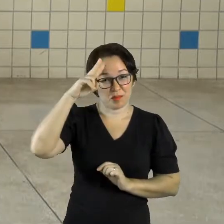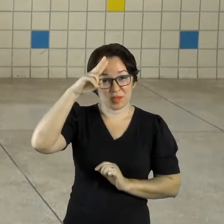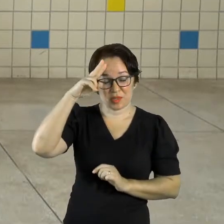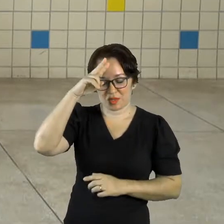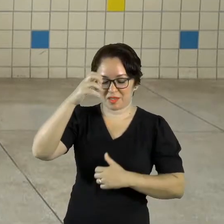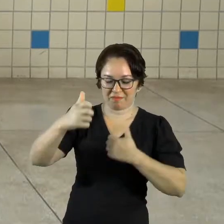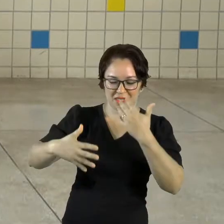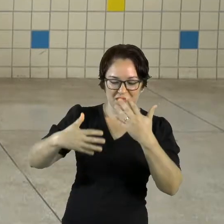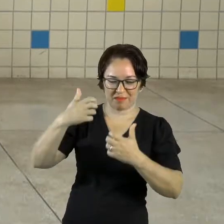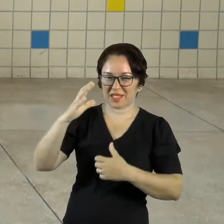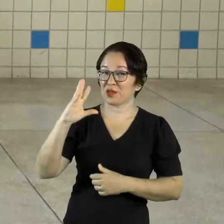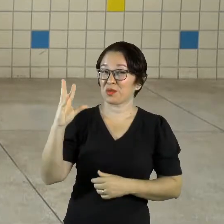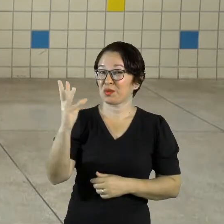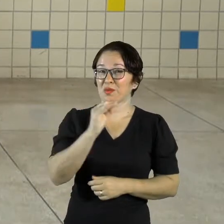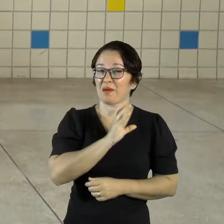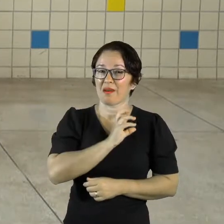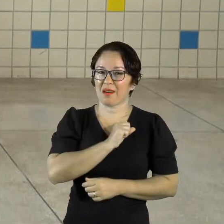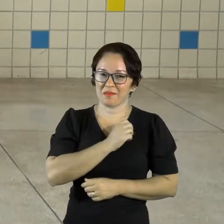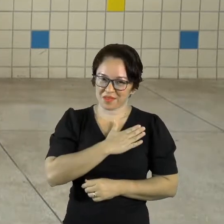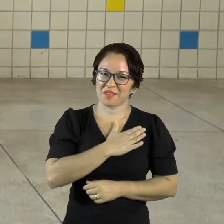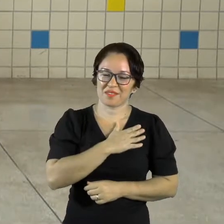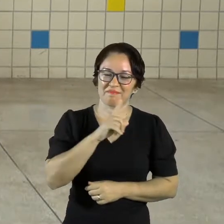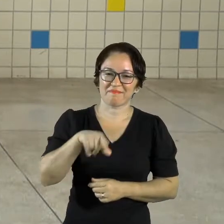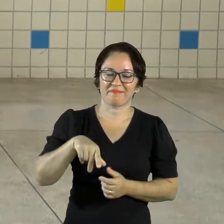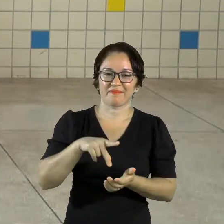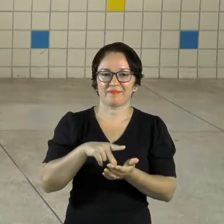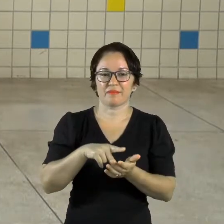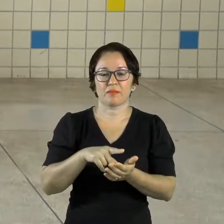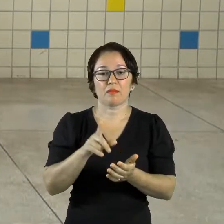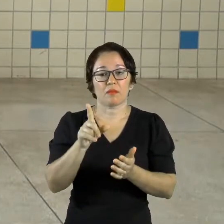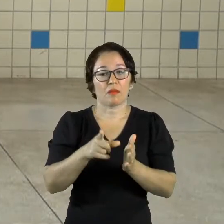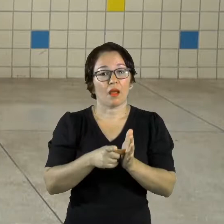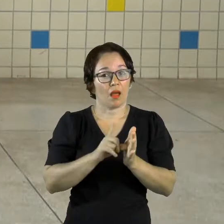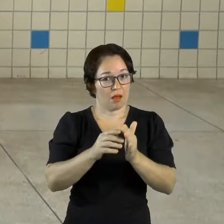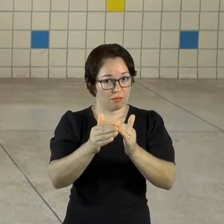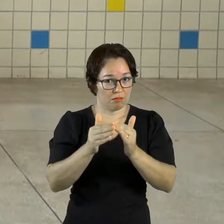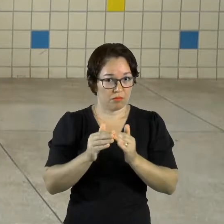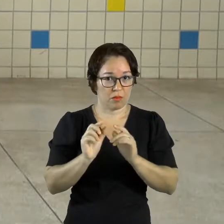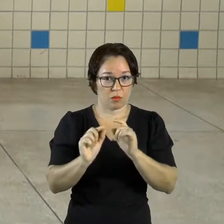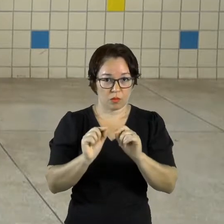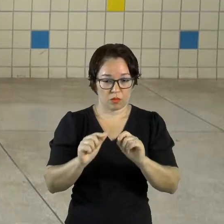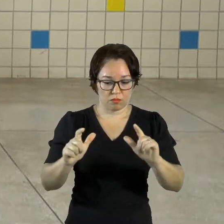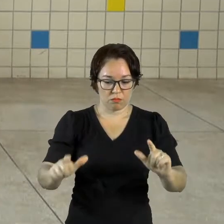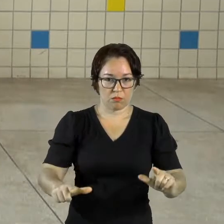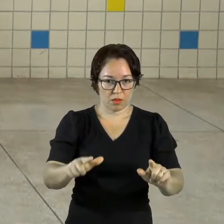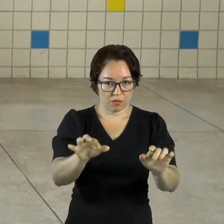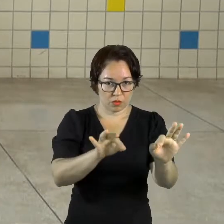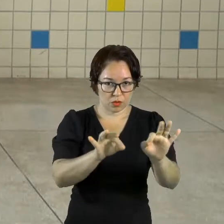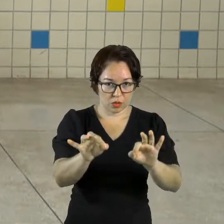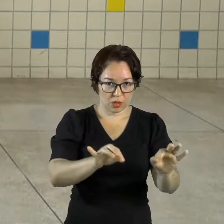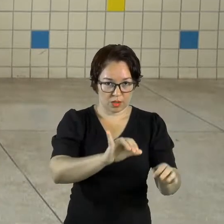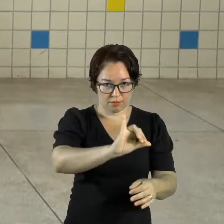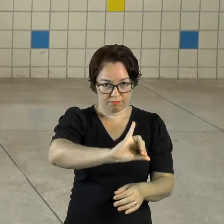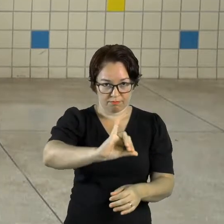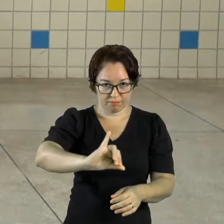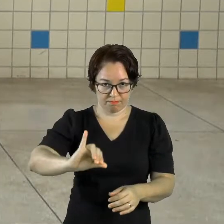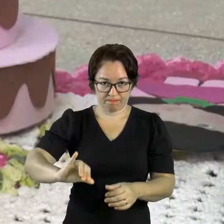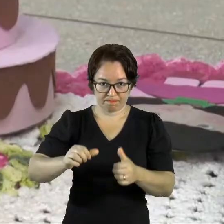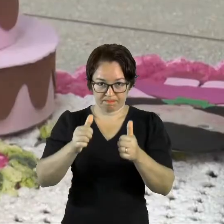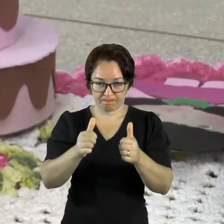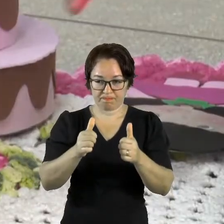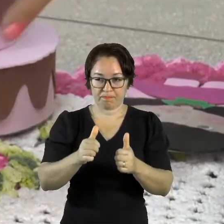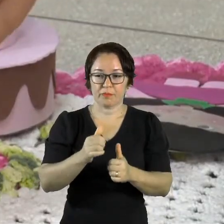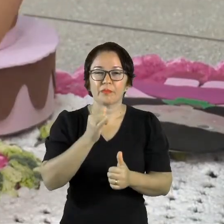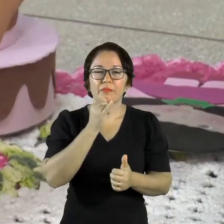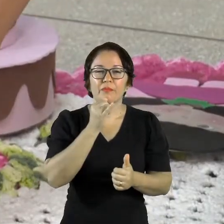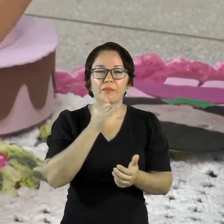mesmo? Mas antes, eu peço para você organizar alguns materiais com antecedência. Pegue alguns